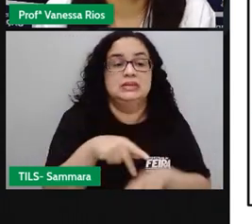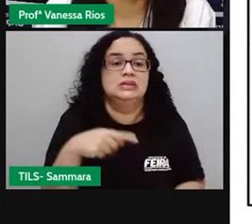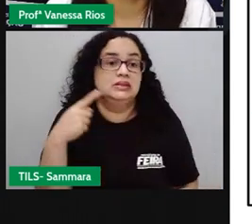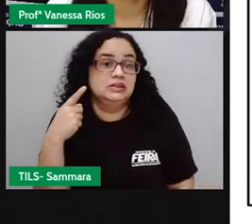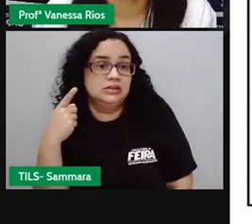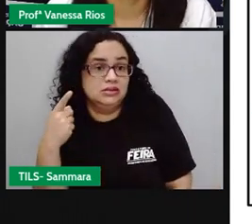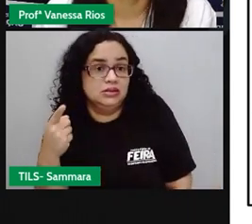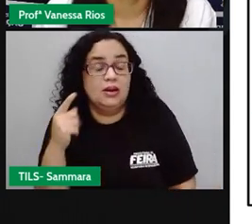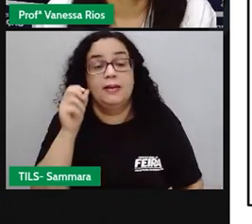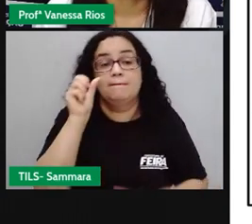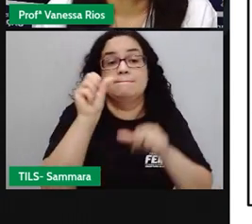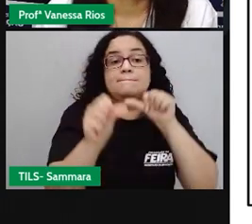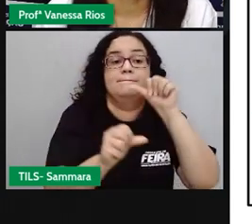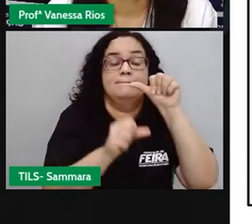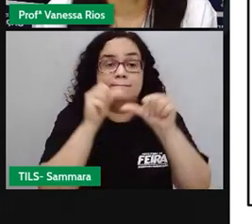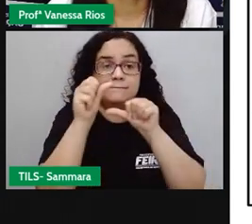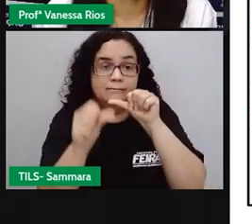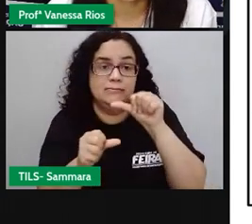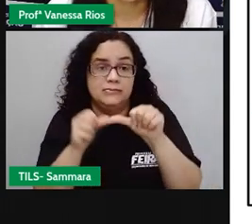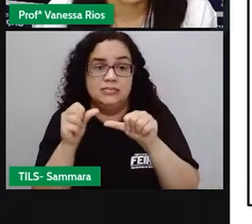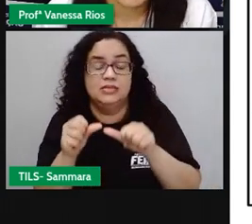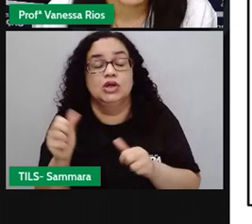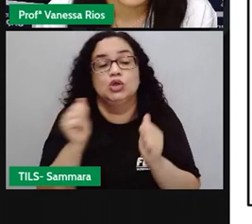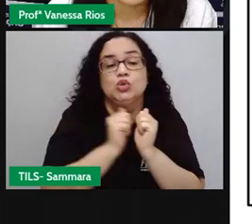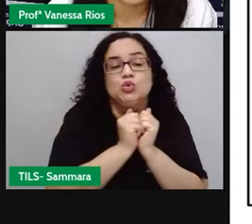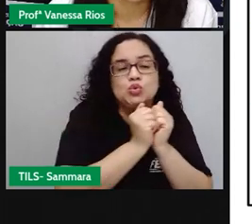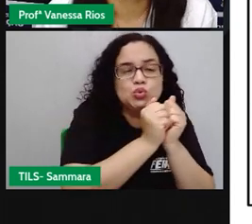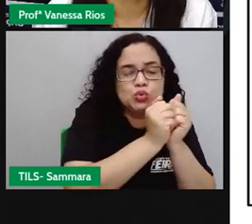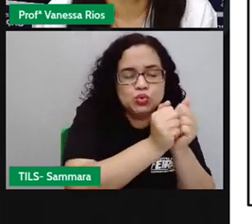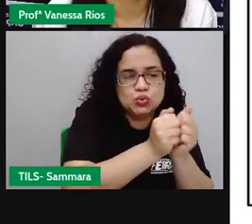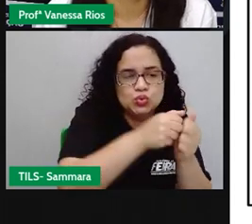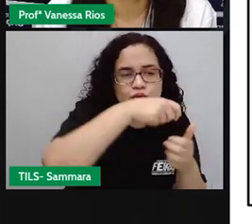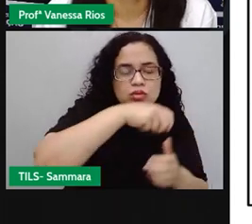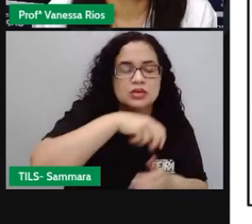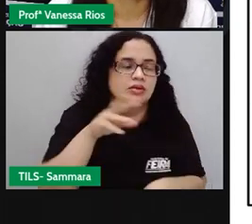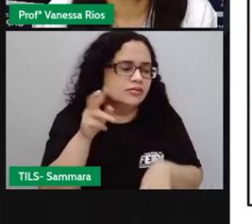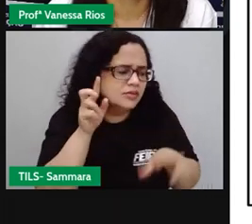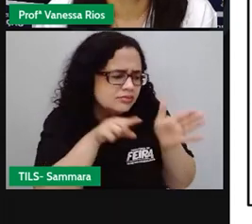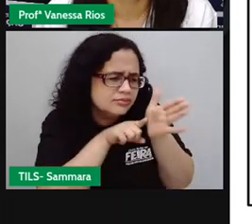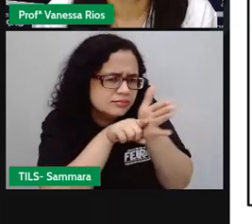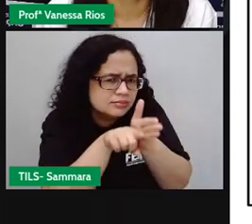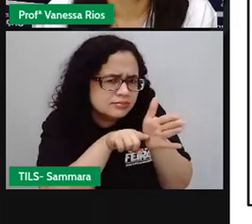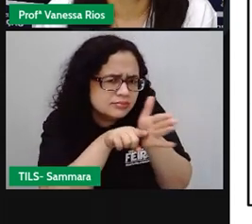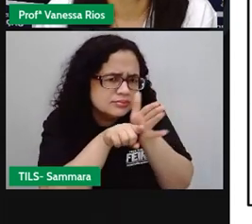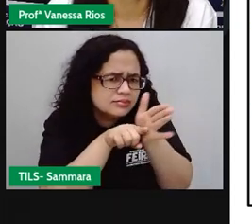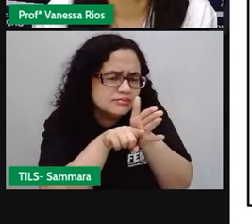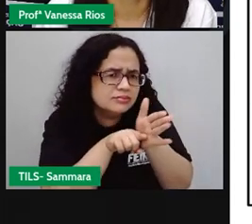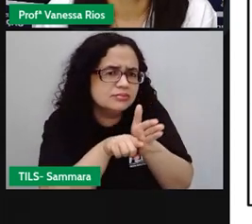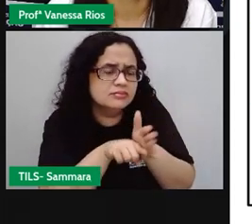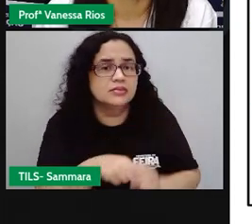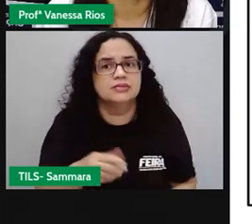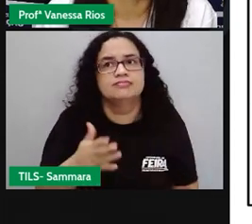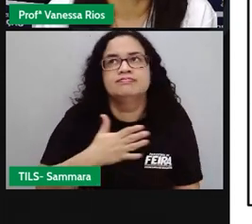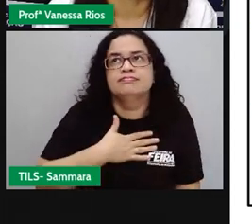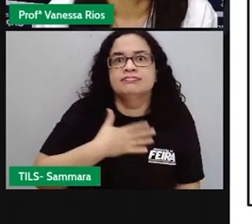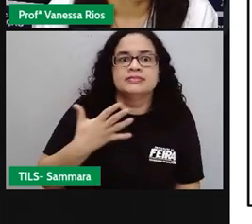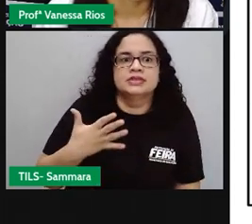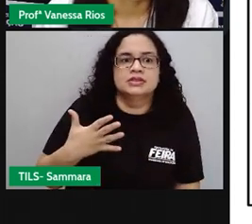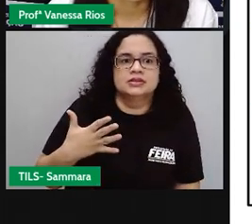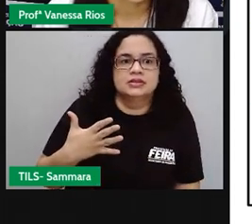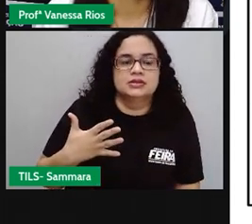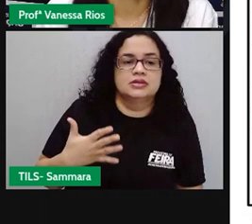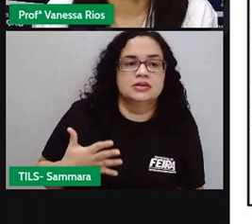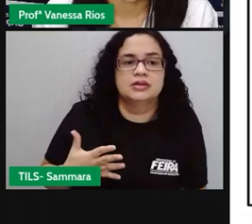instantaneamente mudou. Agachou-se junto a mim e começou a examiná-la com uma habilidade surpreendente.